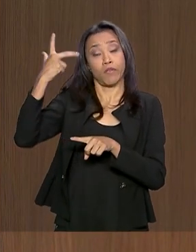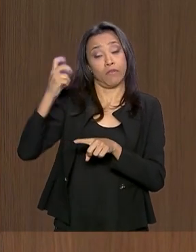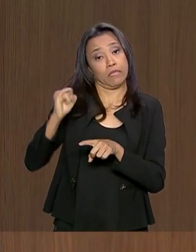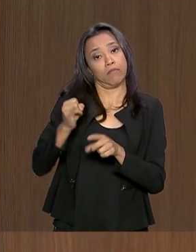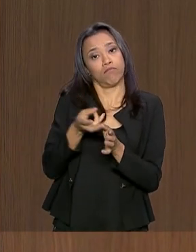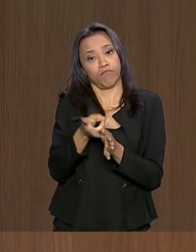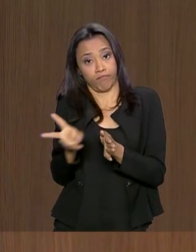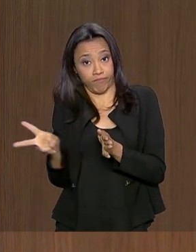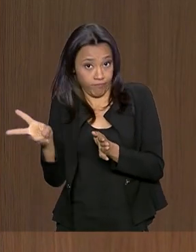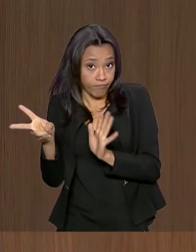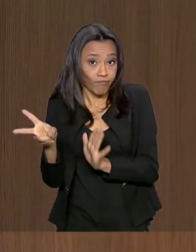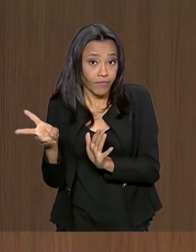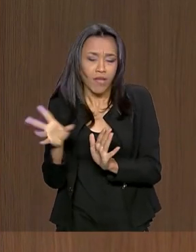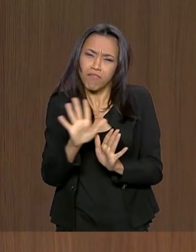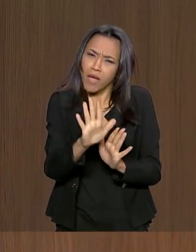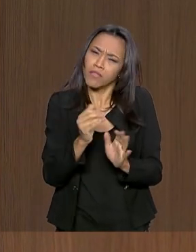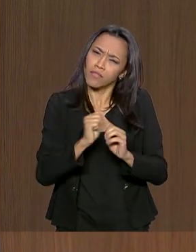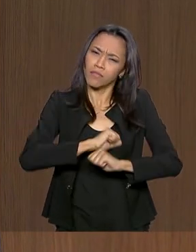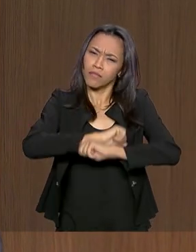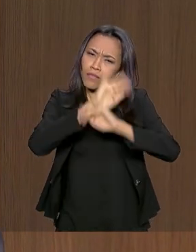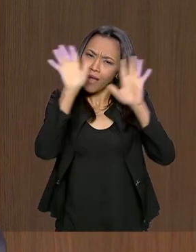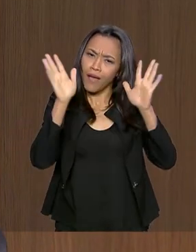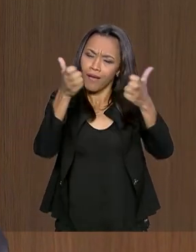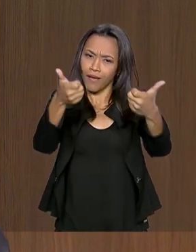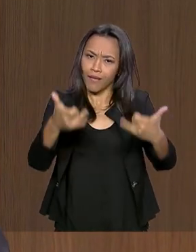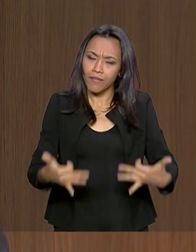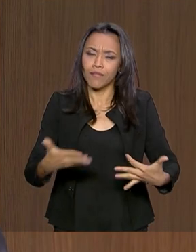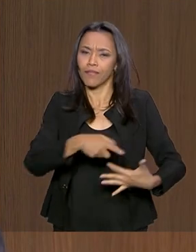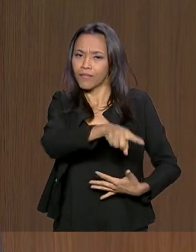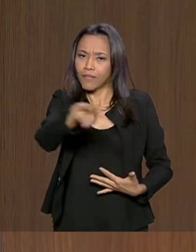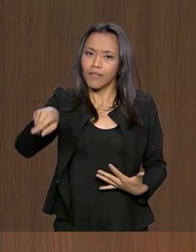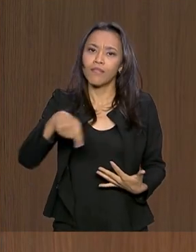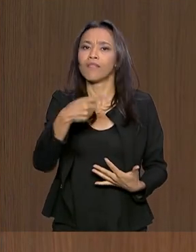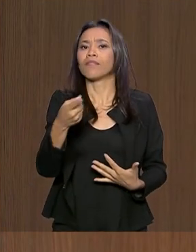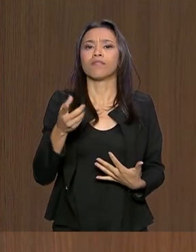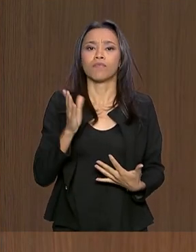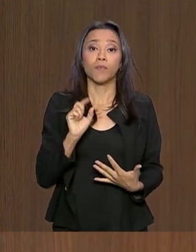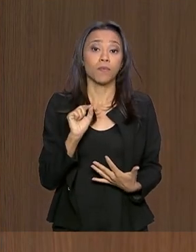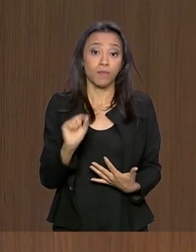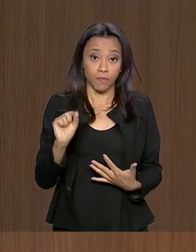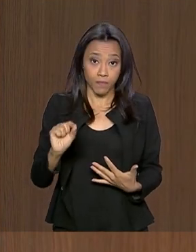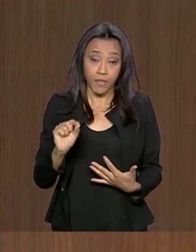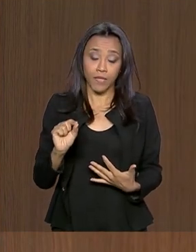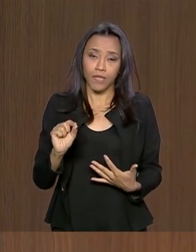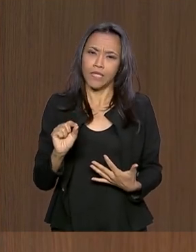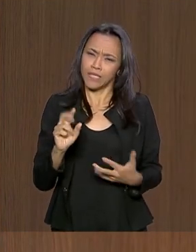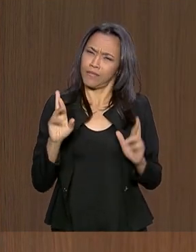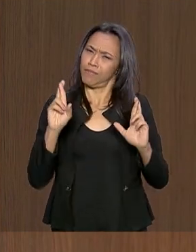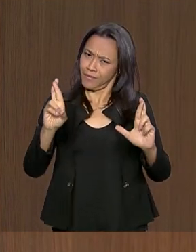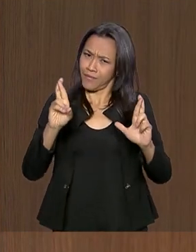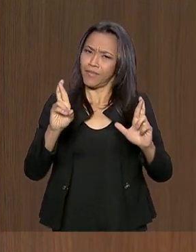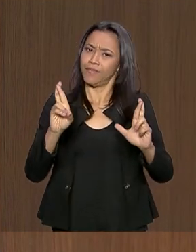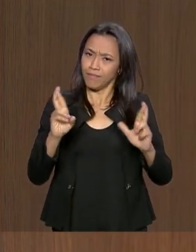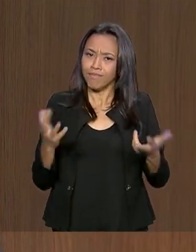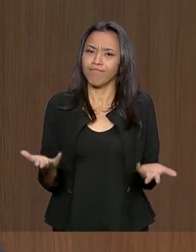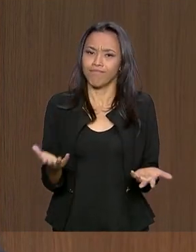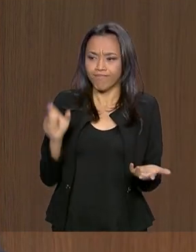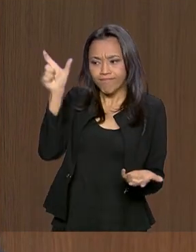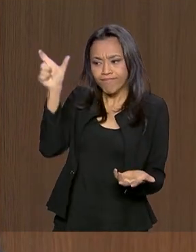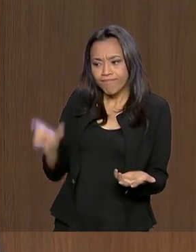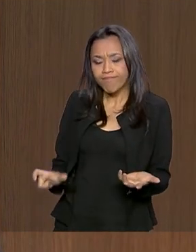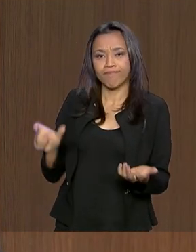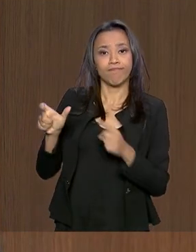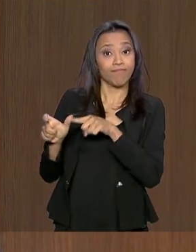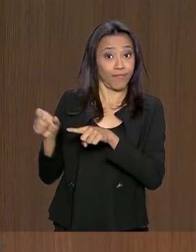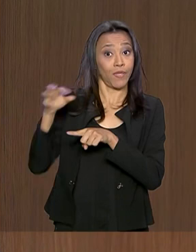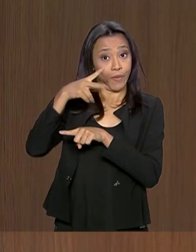com muita clareza, com muita firmeza de propósito, com muita esperança que o presidente, a